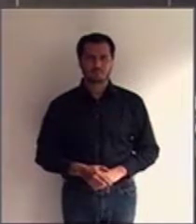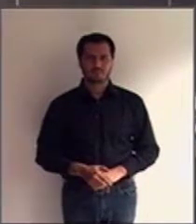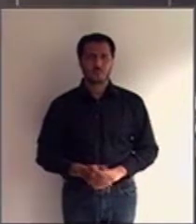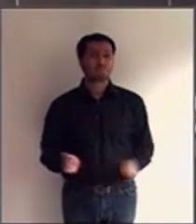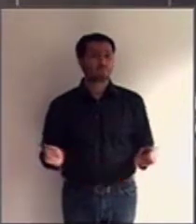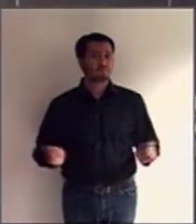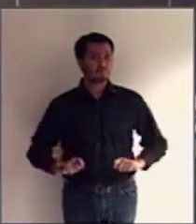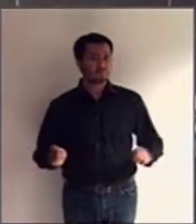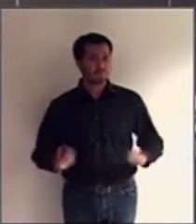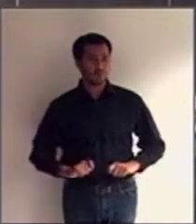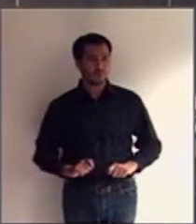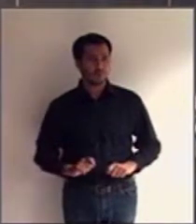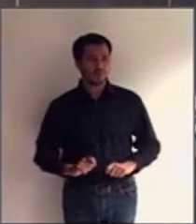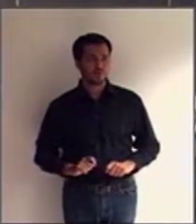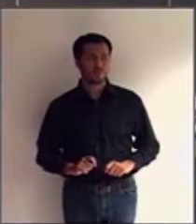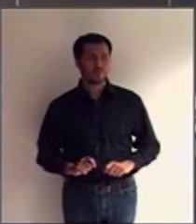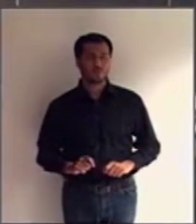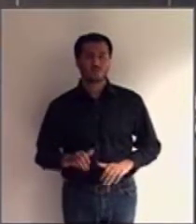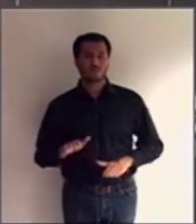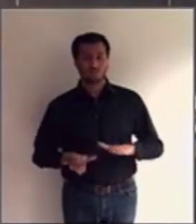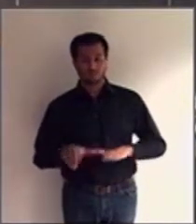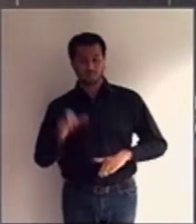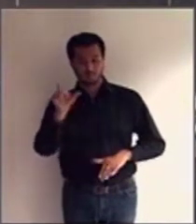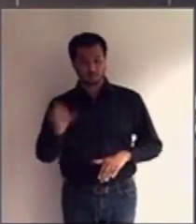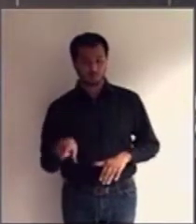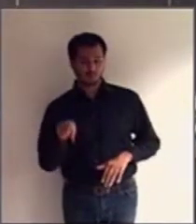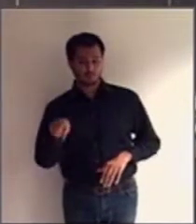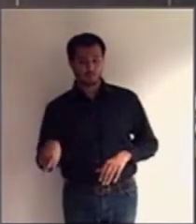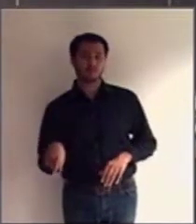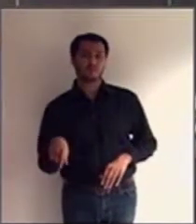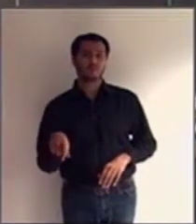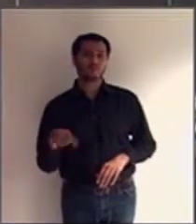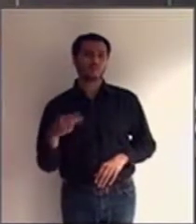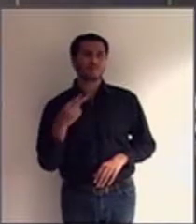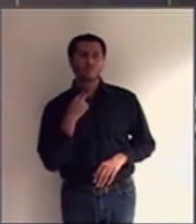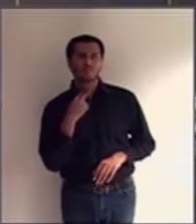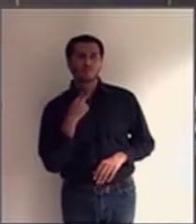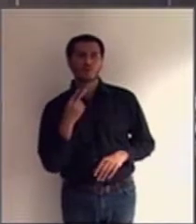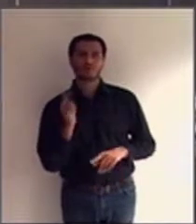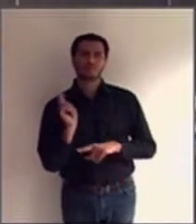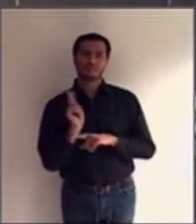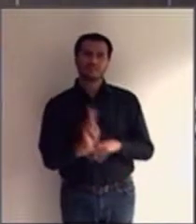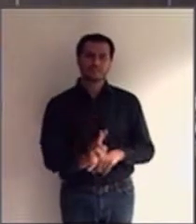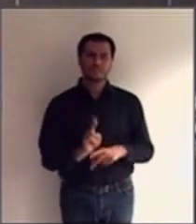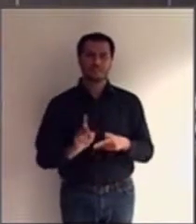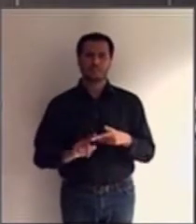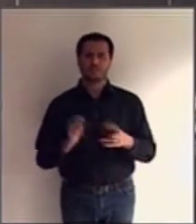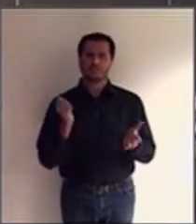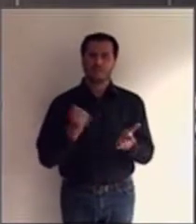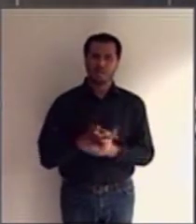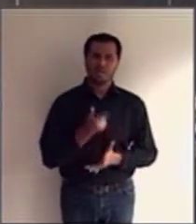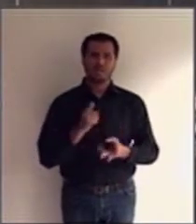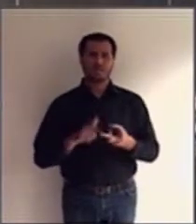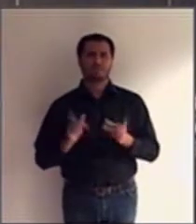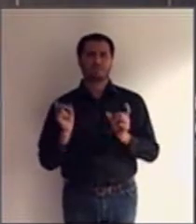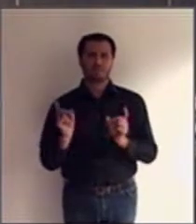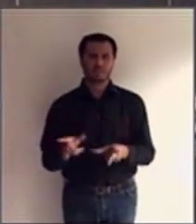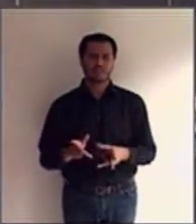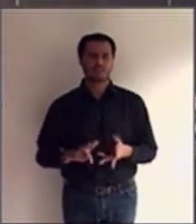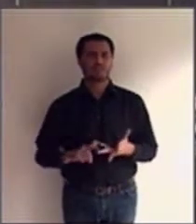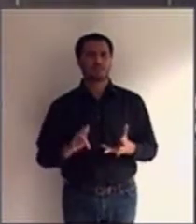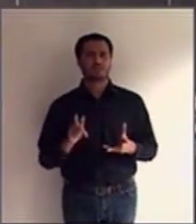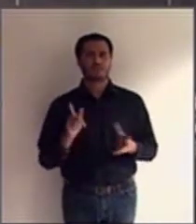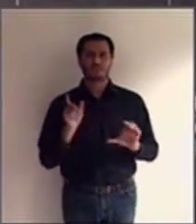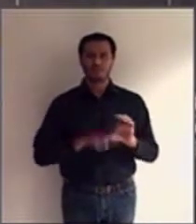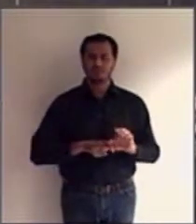há de, sem curador, o interditando não poder emprestar, transigir, daquitação, alienar, hipotecar,